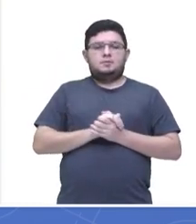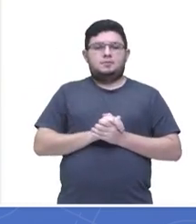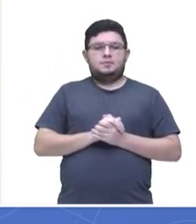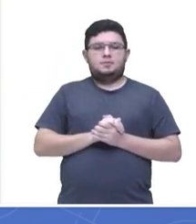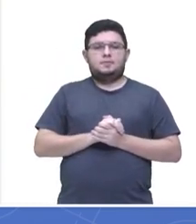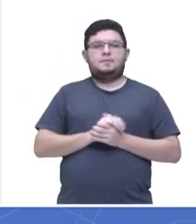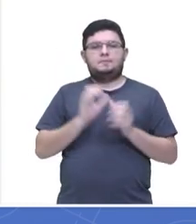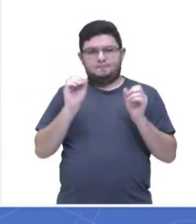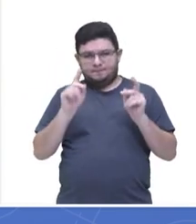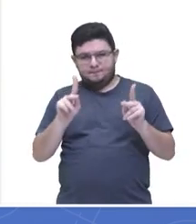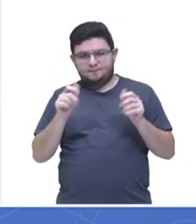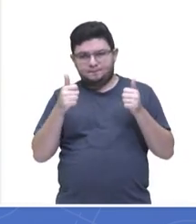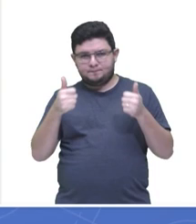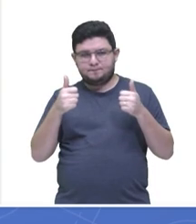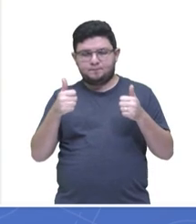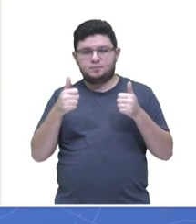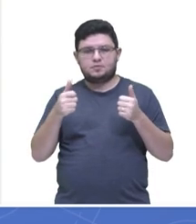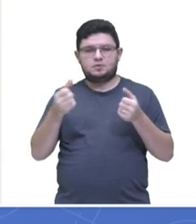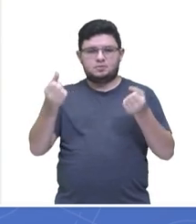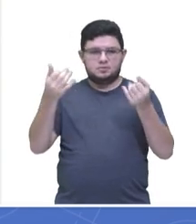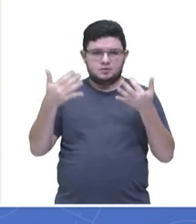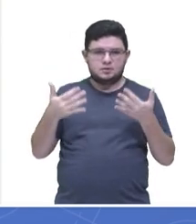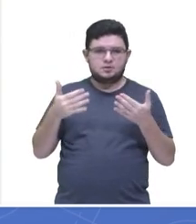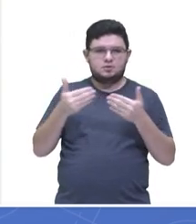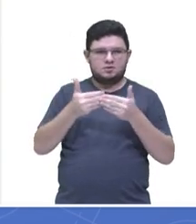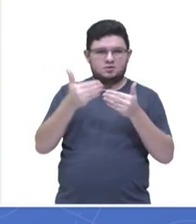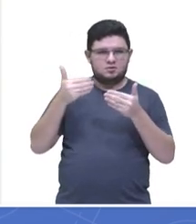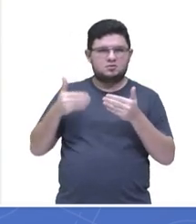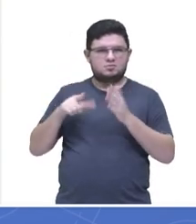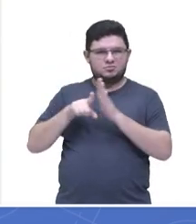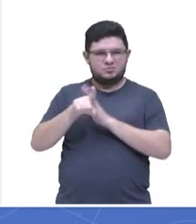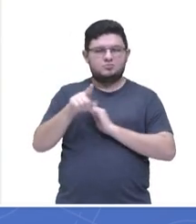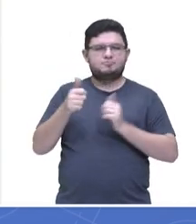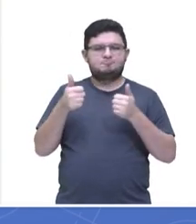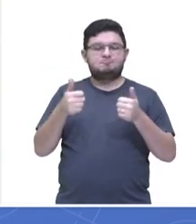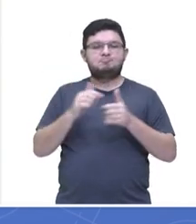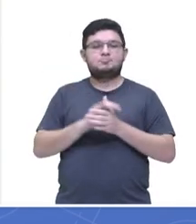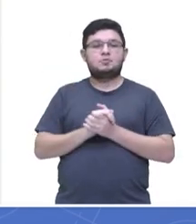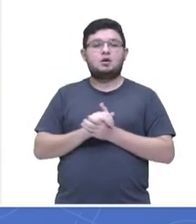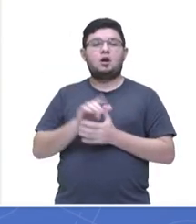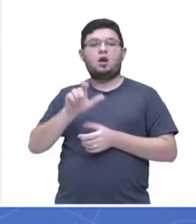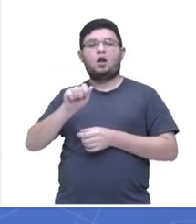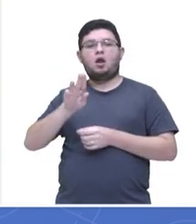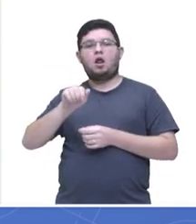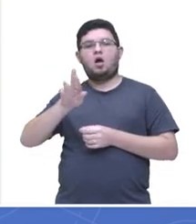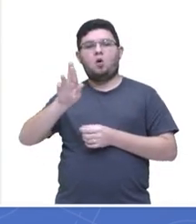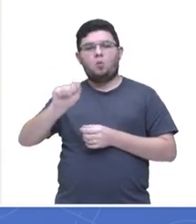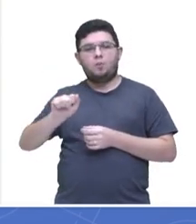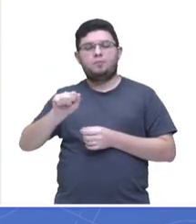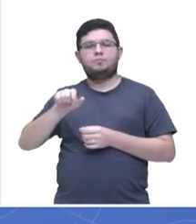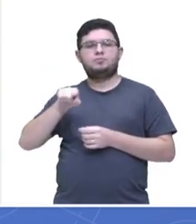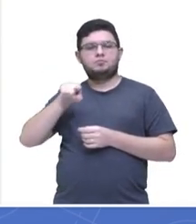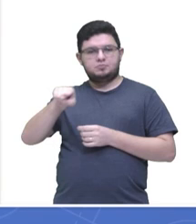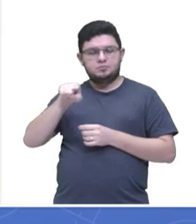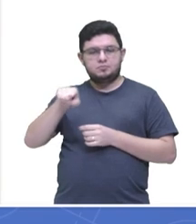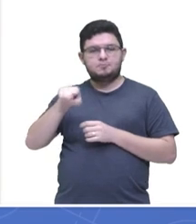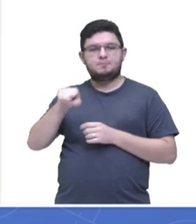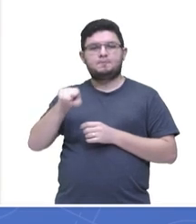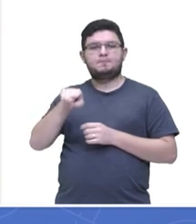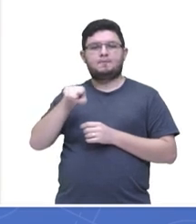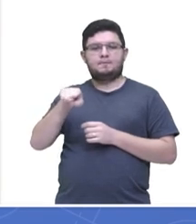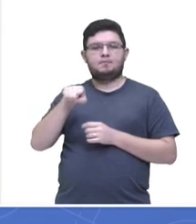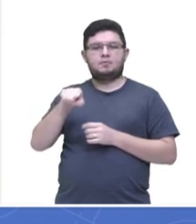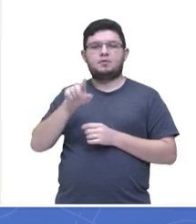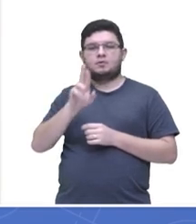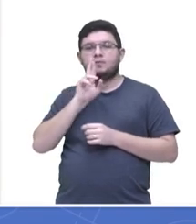Ok. A explicação anterior. Laura Tereza, Escola Estadual Professor José Bernardino Lindoso,